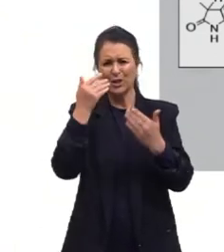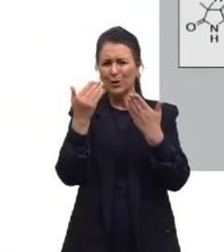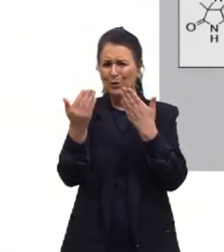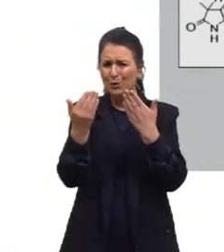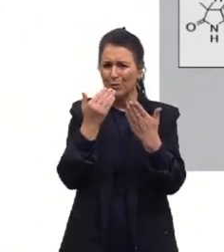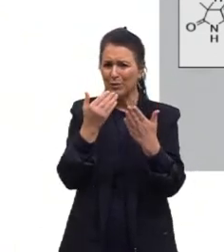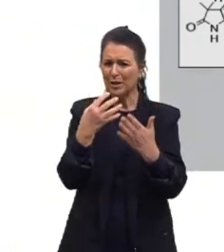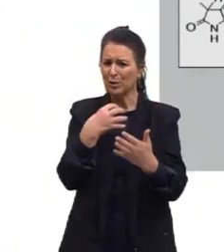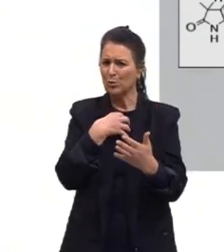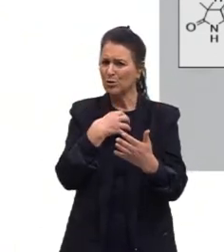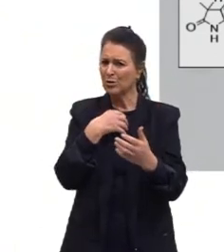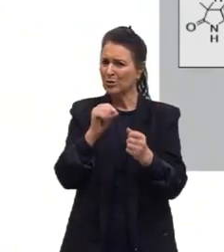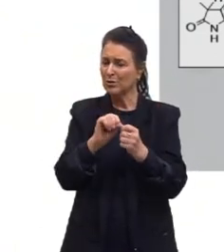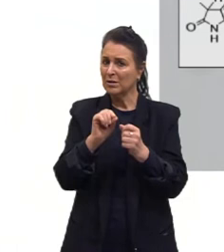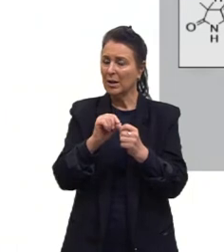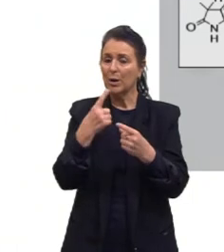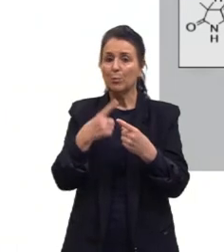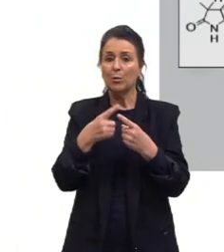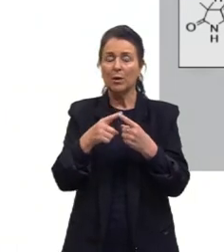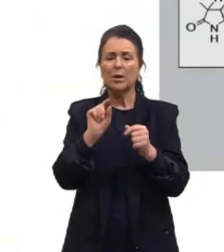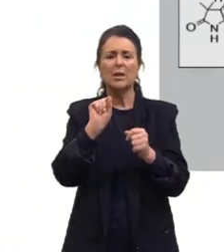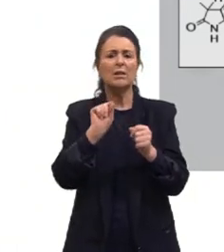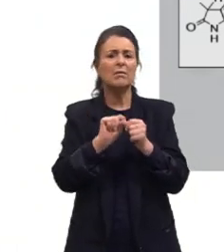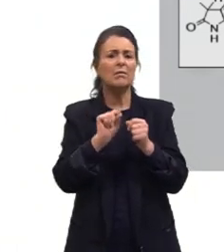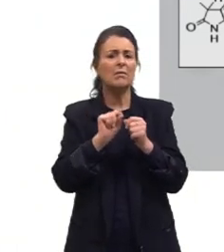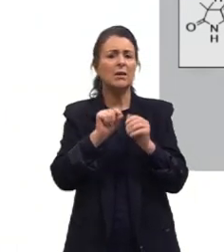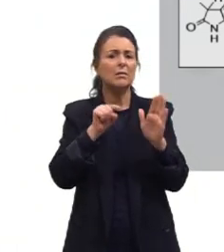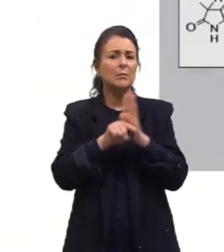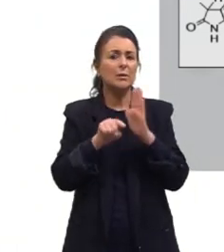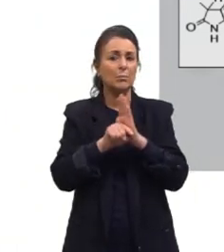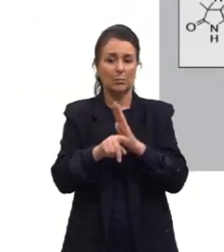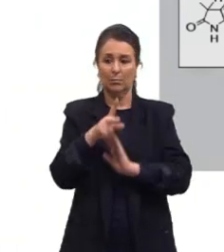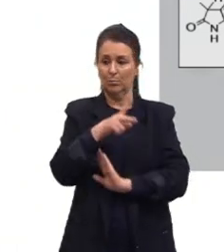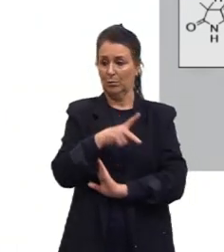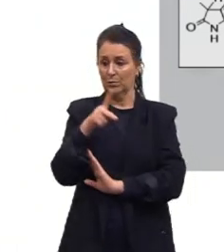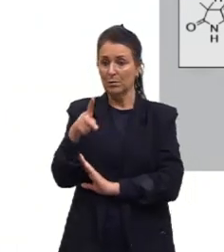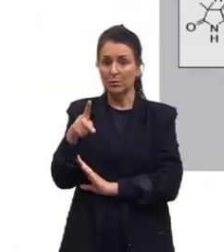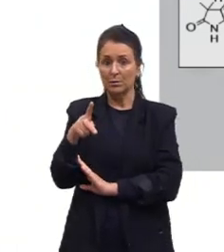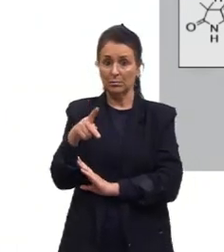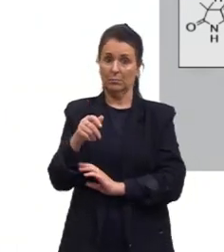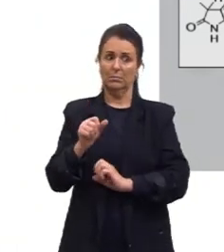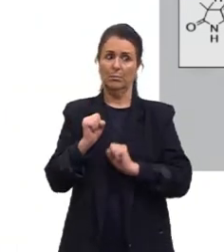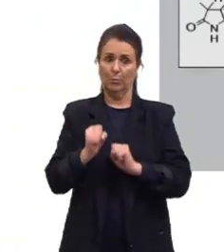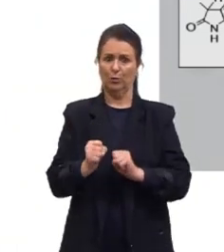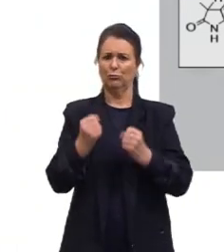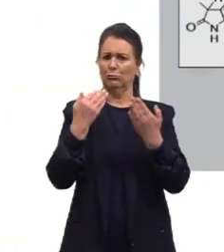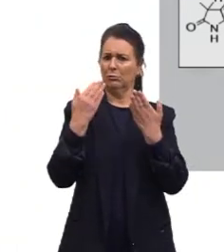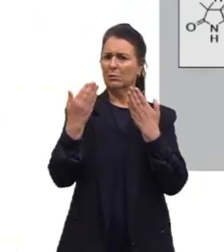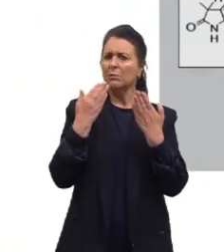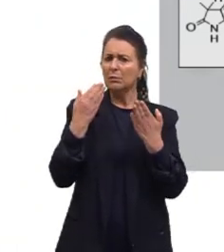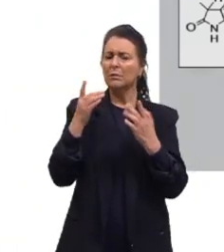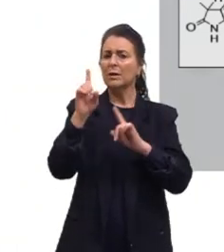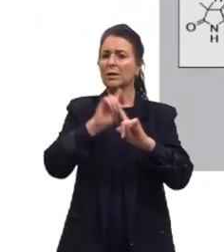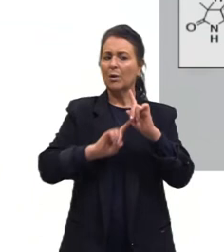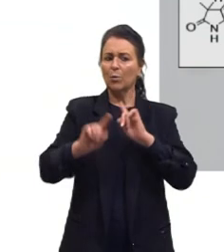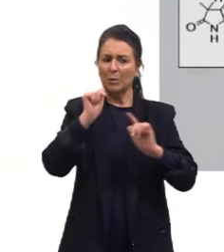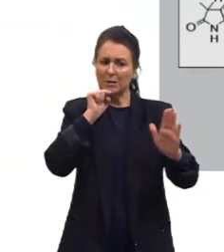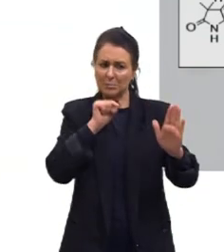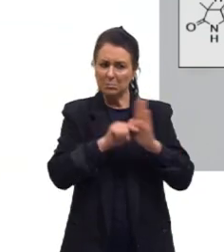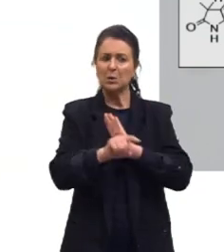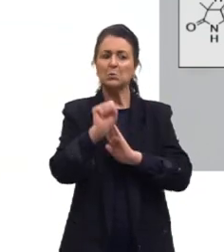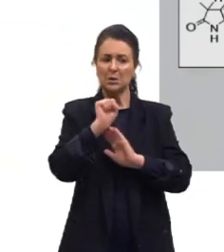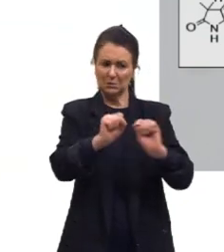questão porque as questões, gente, são formuladas por professores, então é claro que pode ter dúvidas e alguns enunciados, tá?